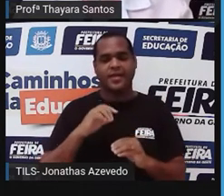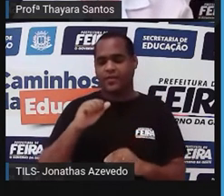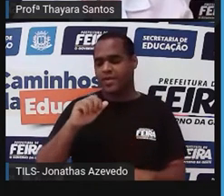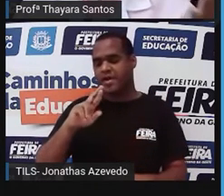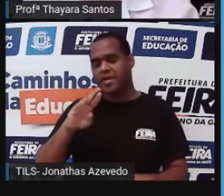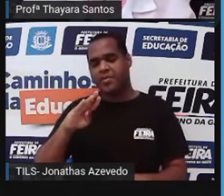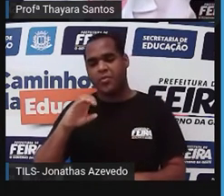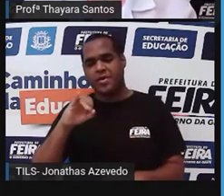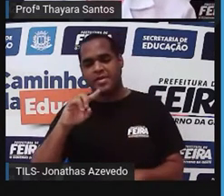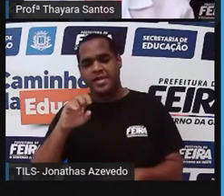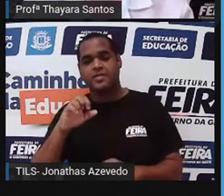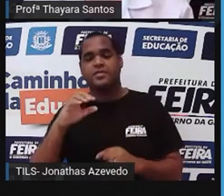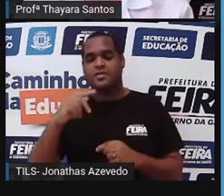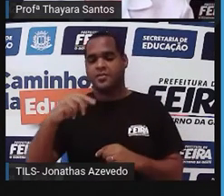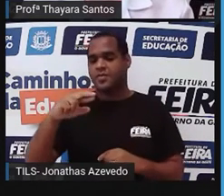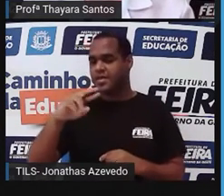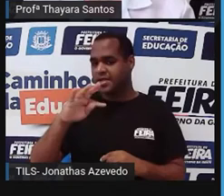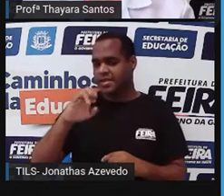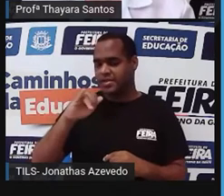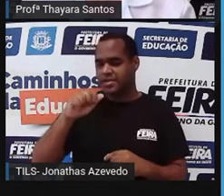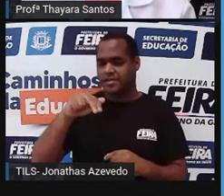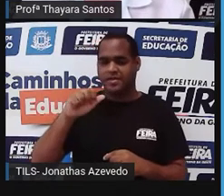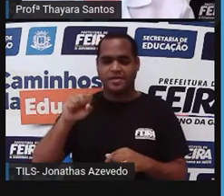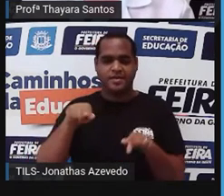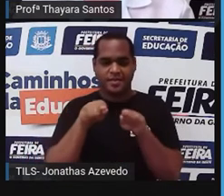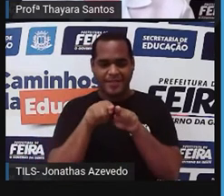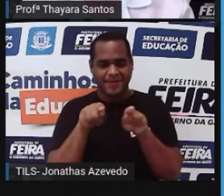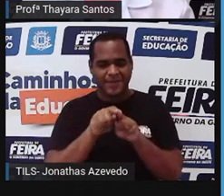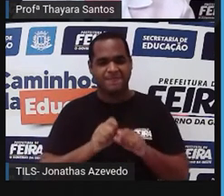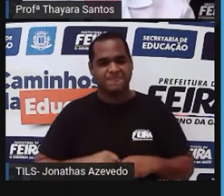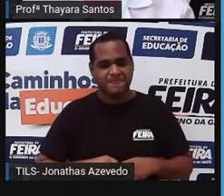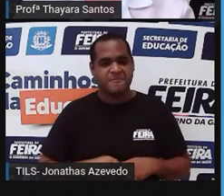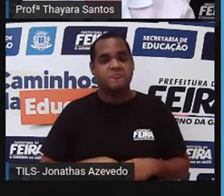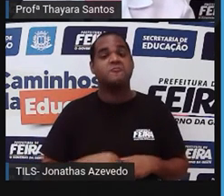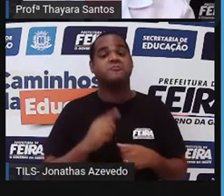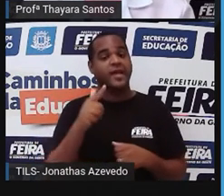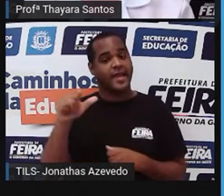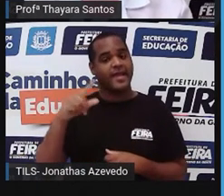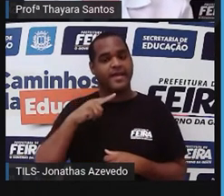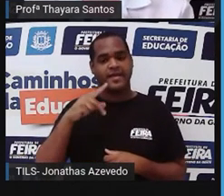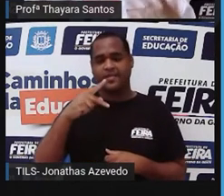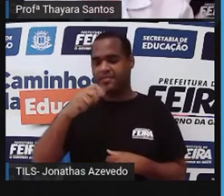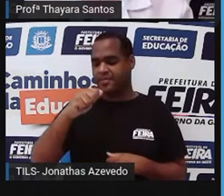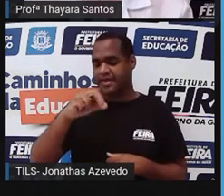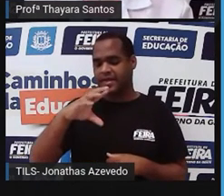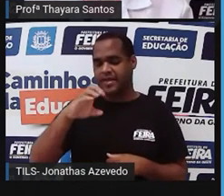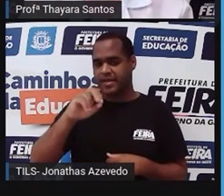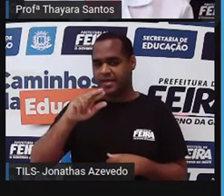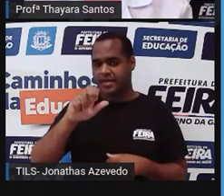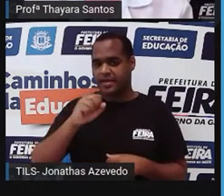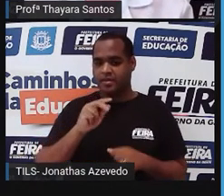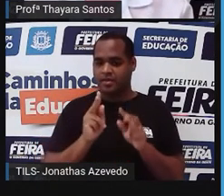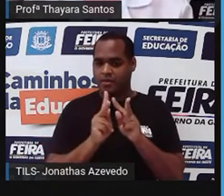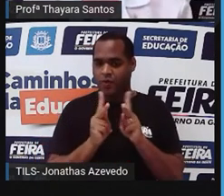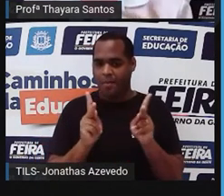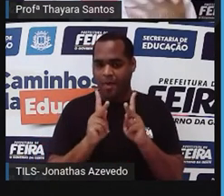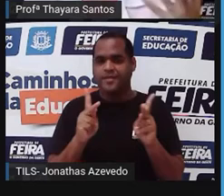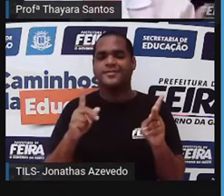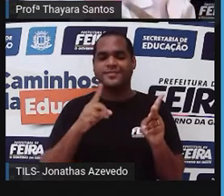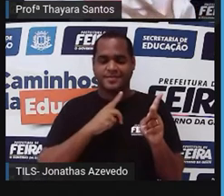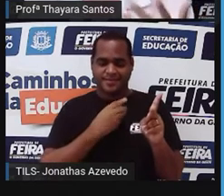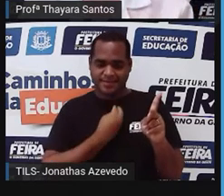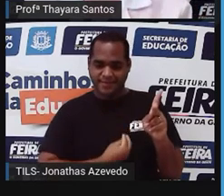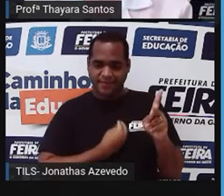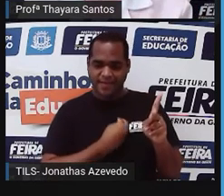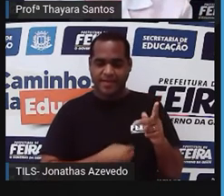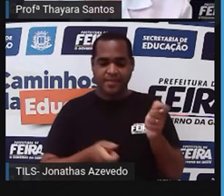proteínas lá no intestino delgado. Além disso, esse pâncreas também produz alguns hormônios que vão atuar aí no